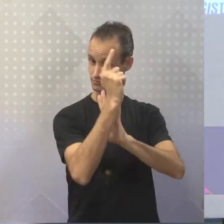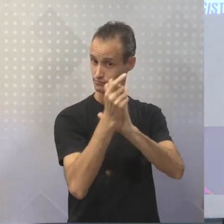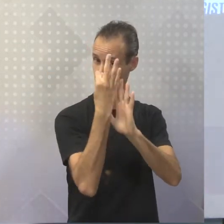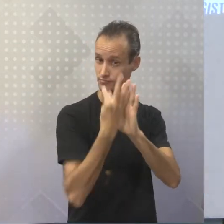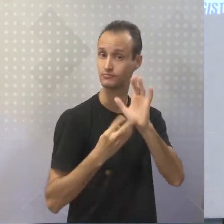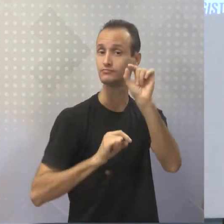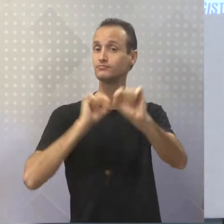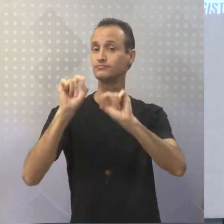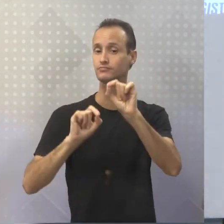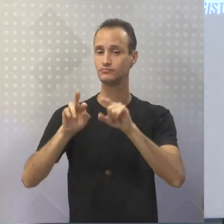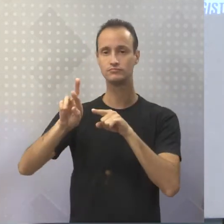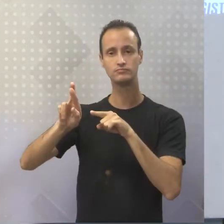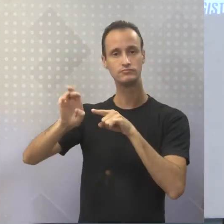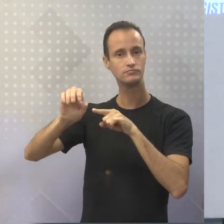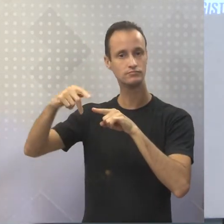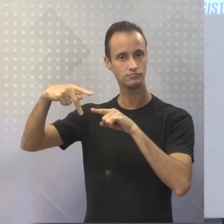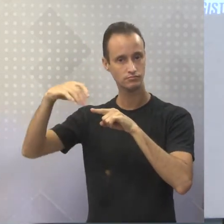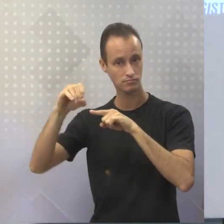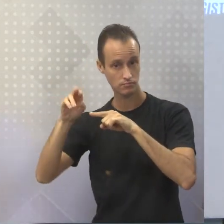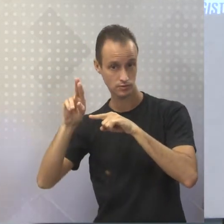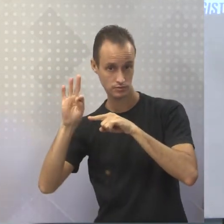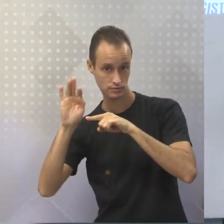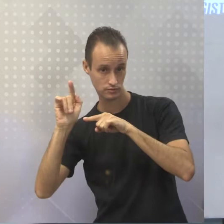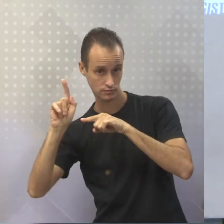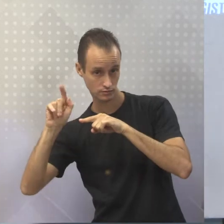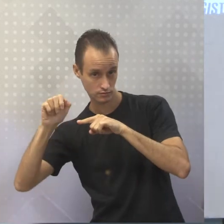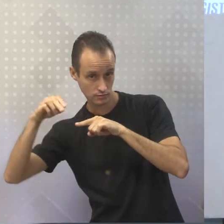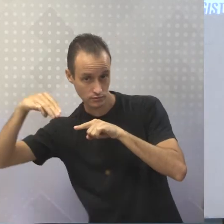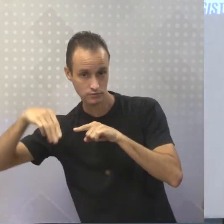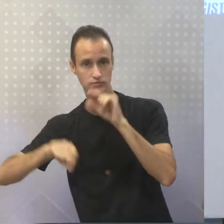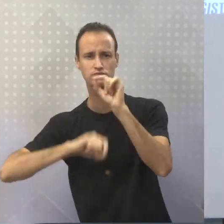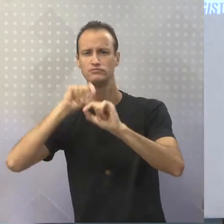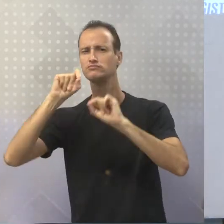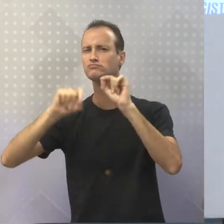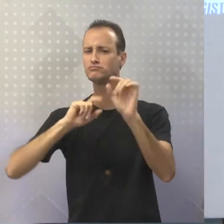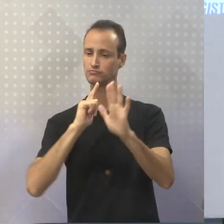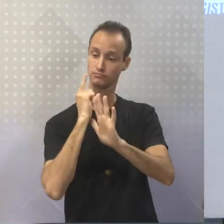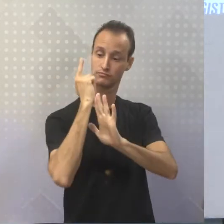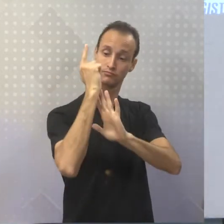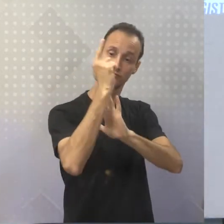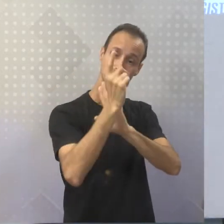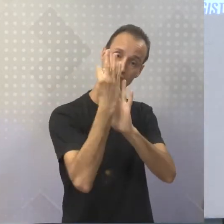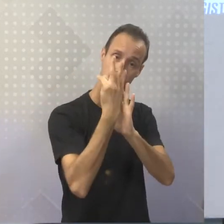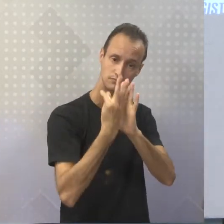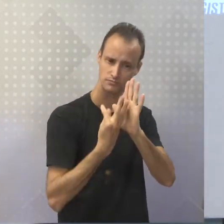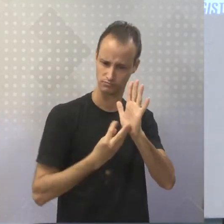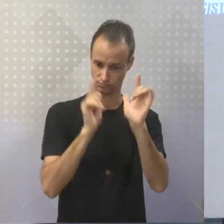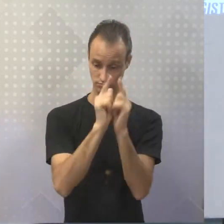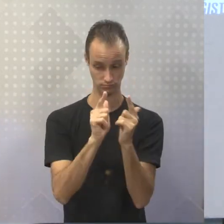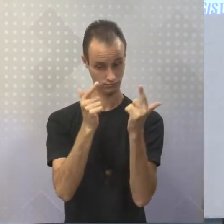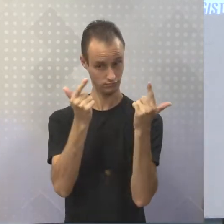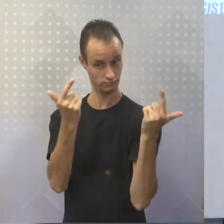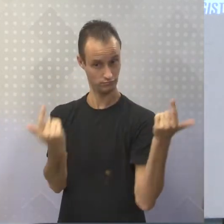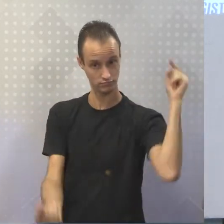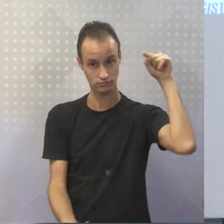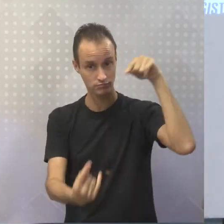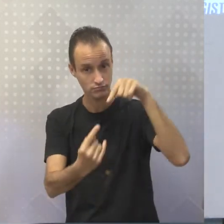Antes de mais nada, a reportagem é um gênero textual jornalístico,